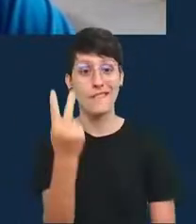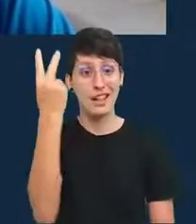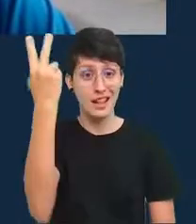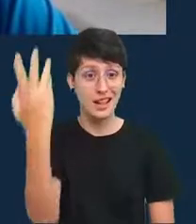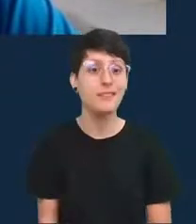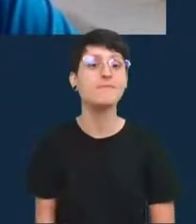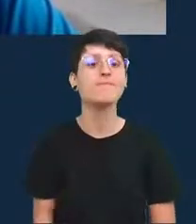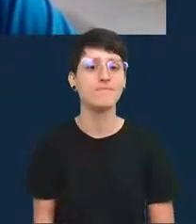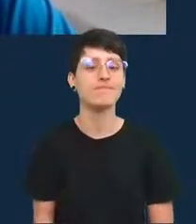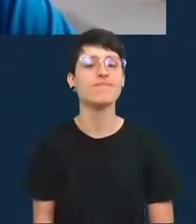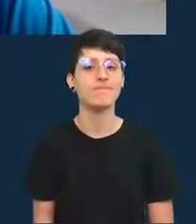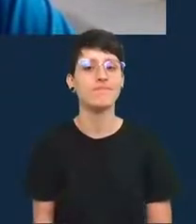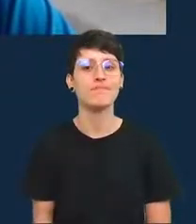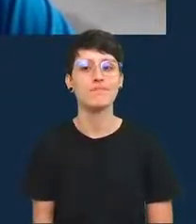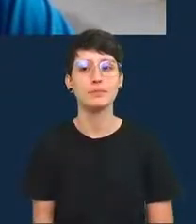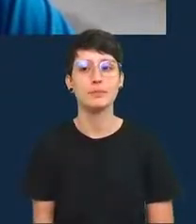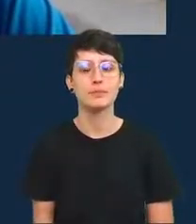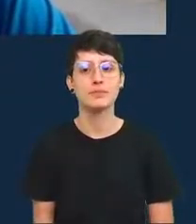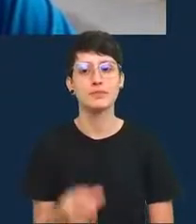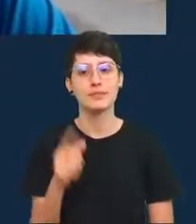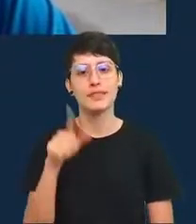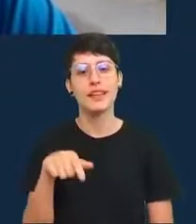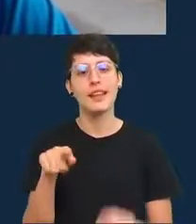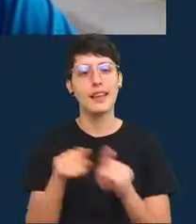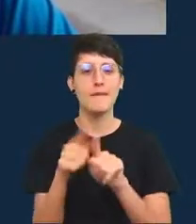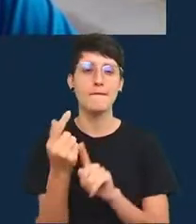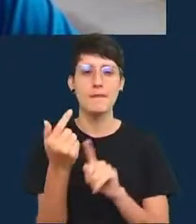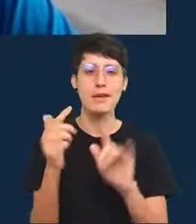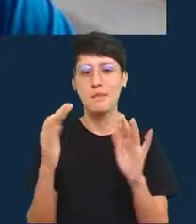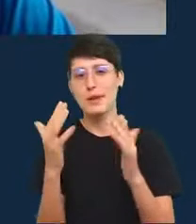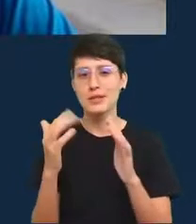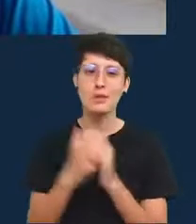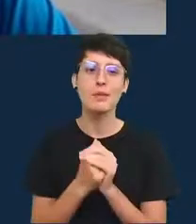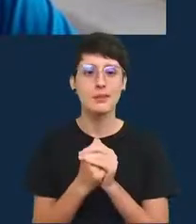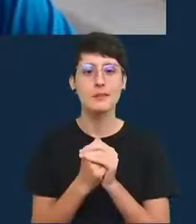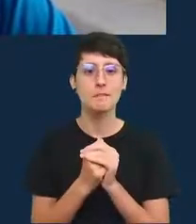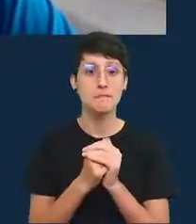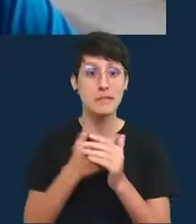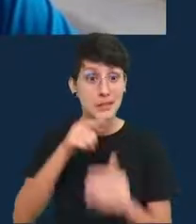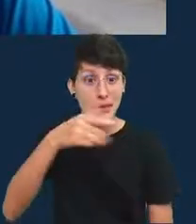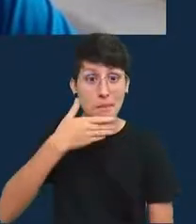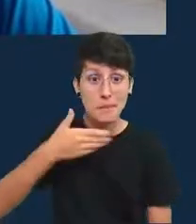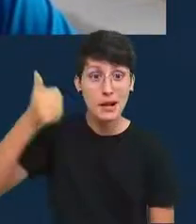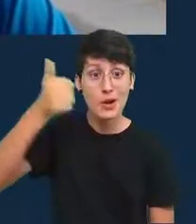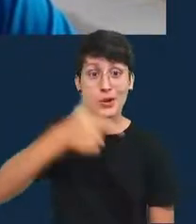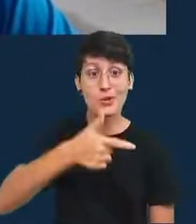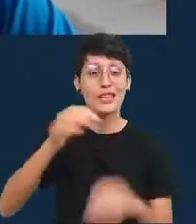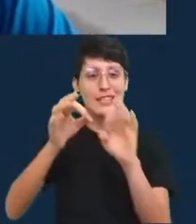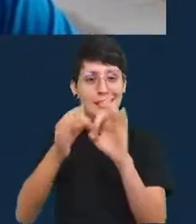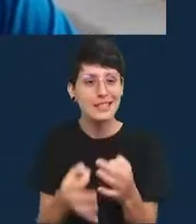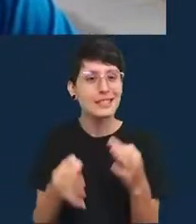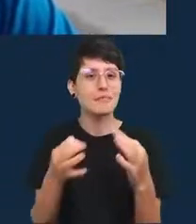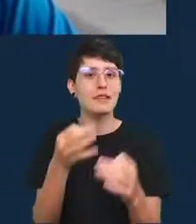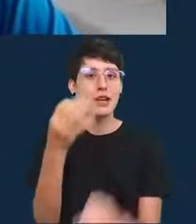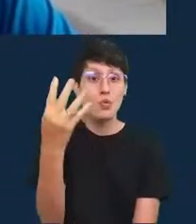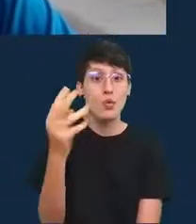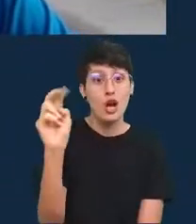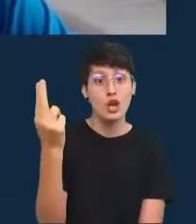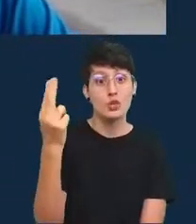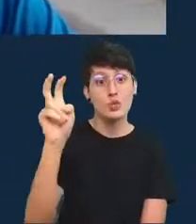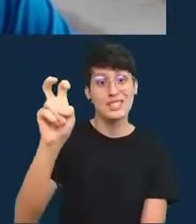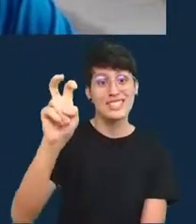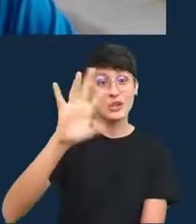esse é um valor aproximado e isso é melhor do que simplesmente dizer 4 ou 5 milhões eu acho que